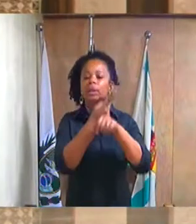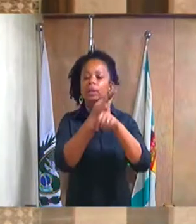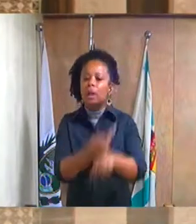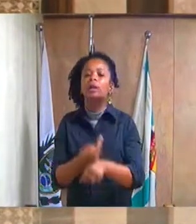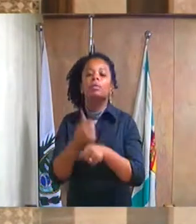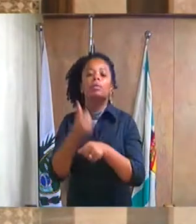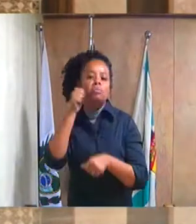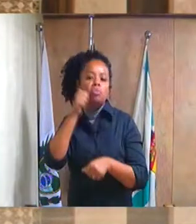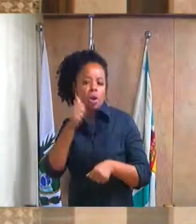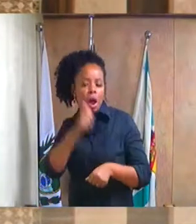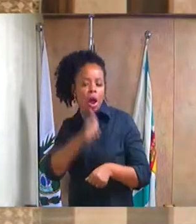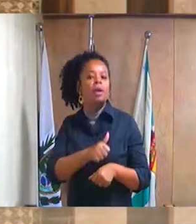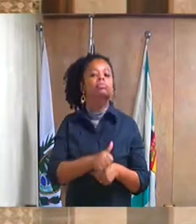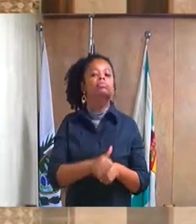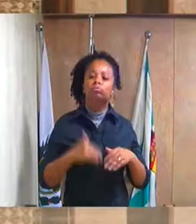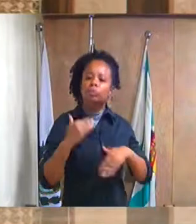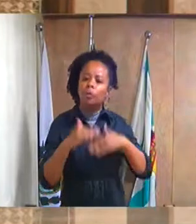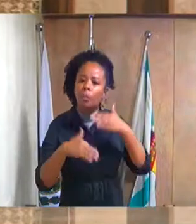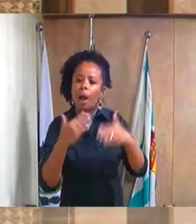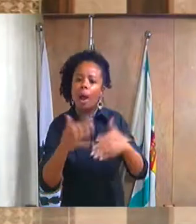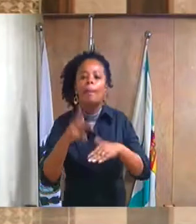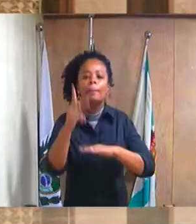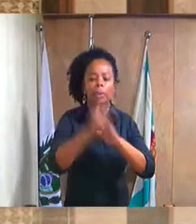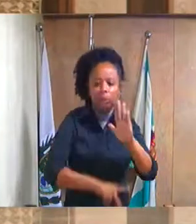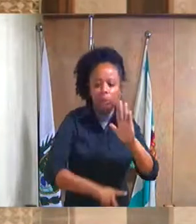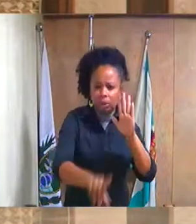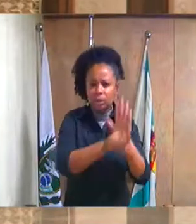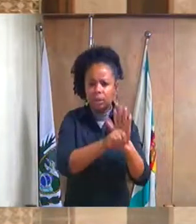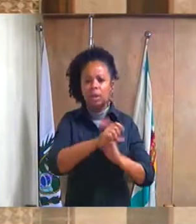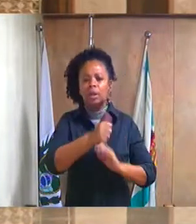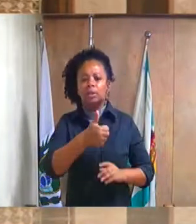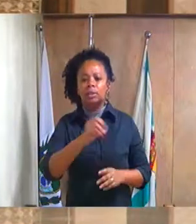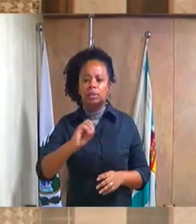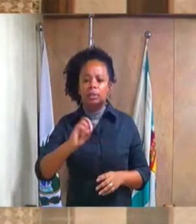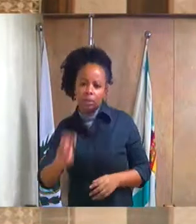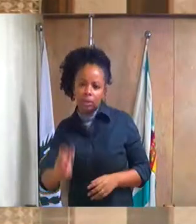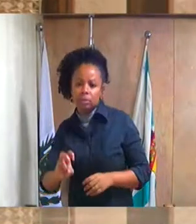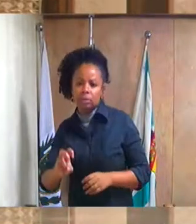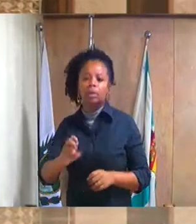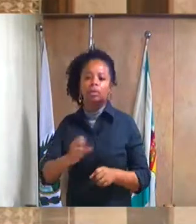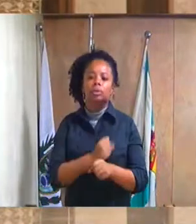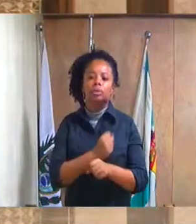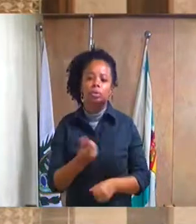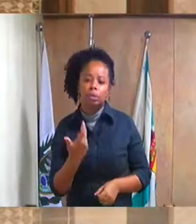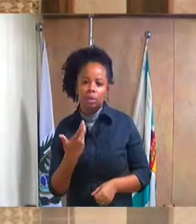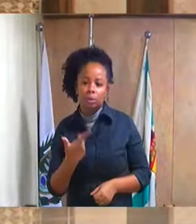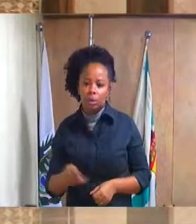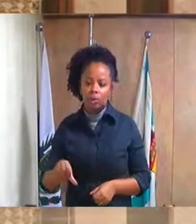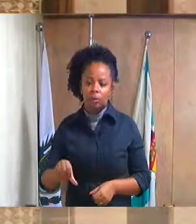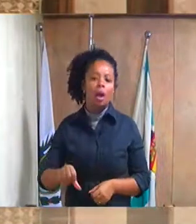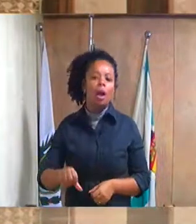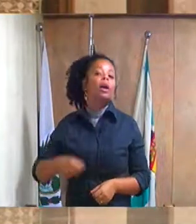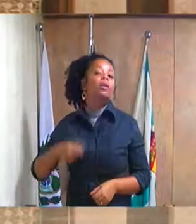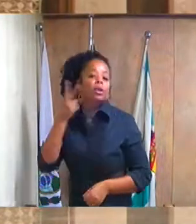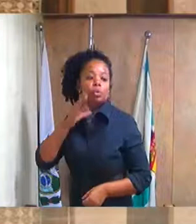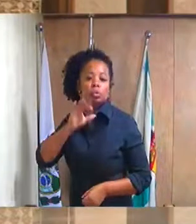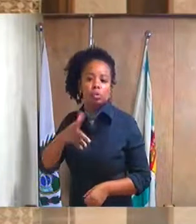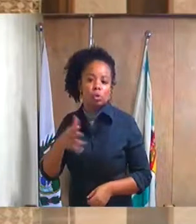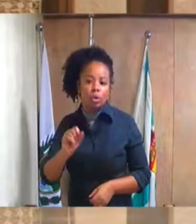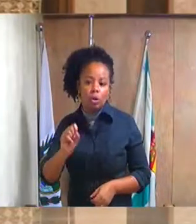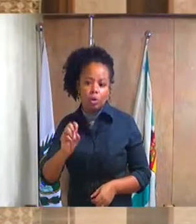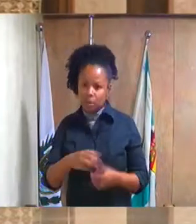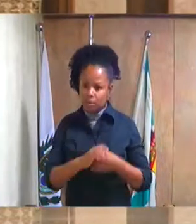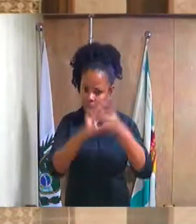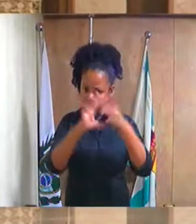contábil. Projeto de decreto legislativo número 405, barra 2019, do exercício do vereador Clóvis Mororó Magalhães, concedendo ao